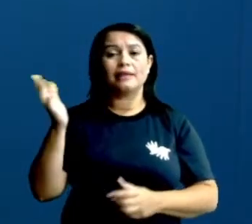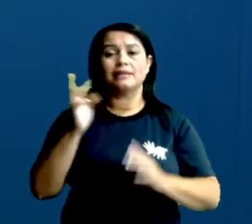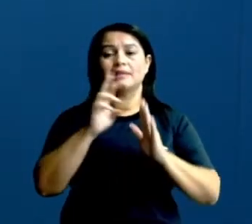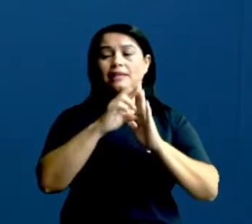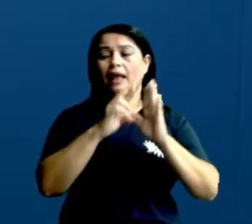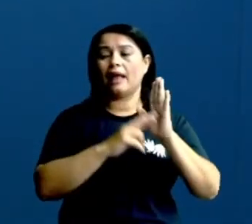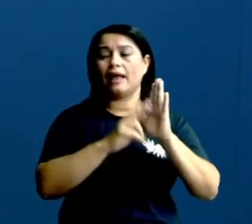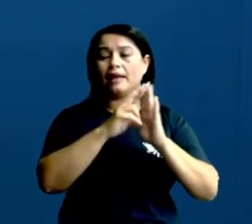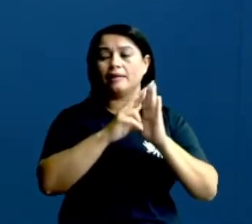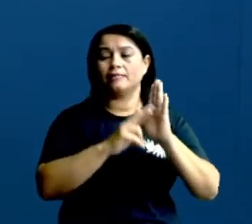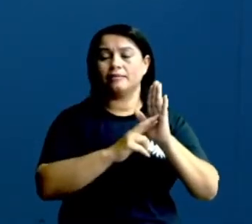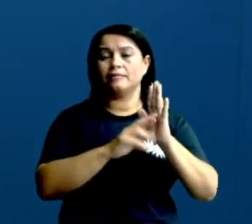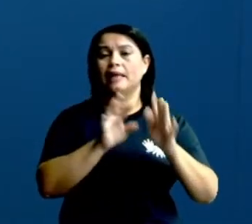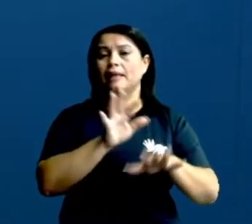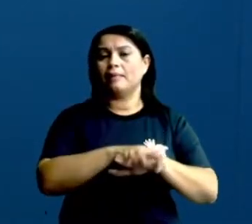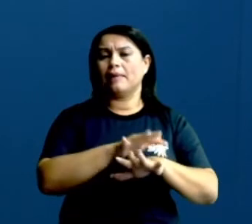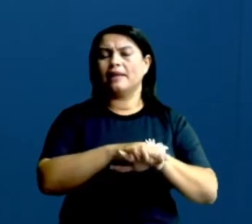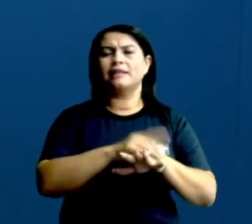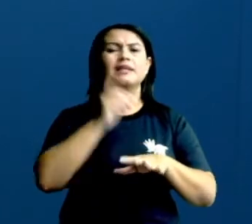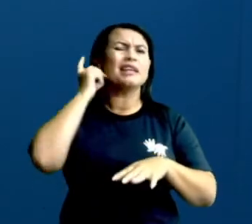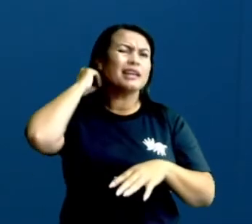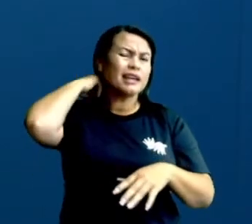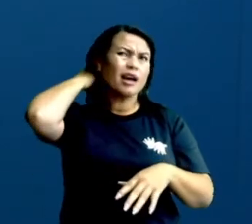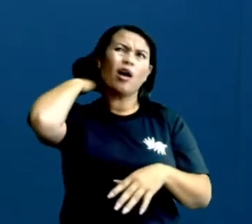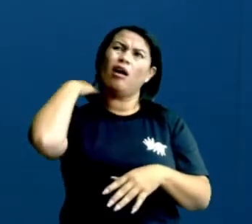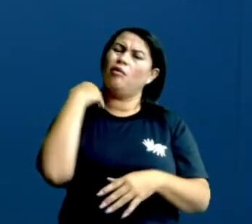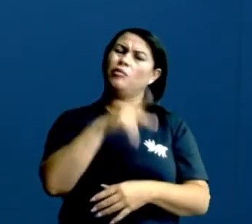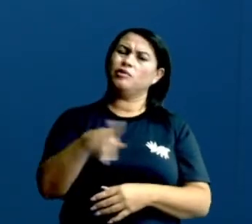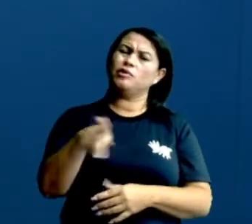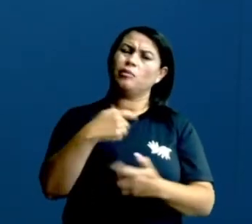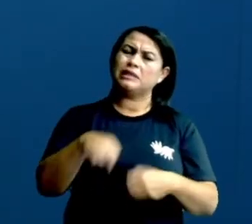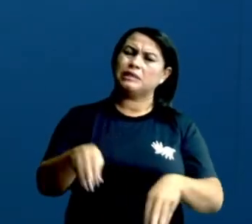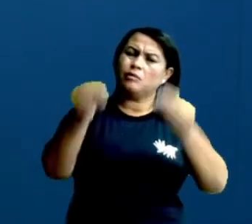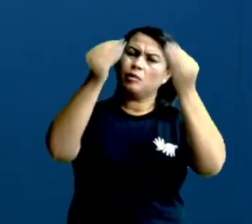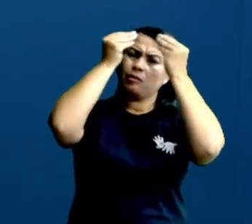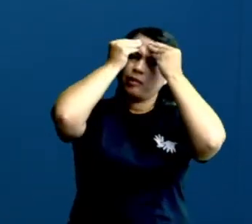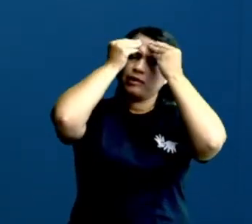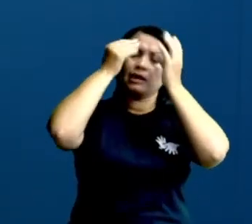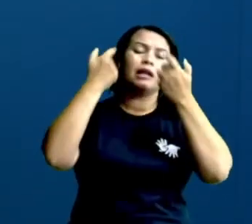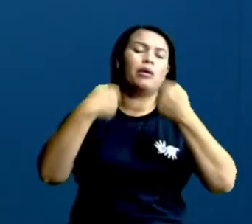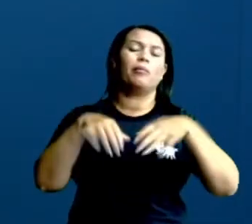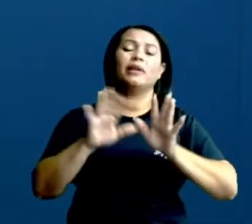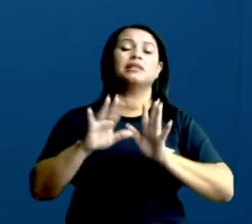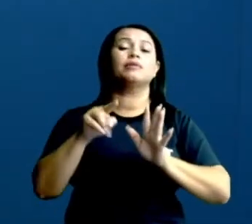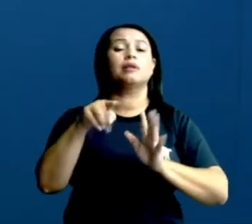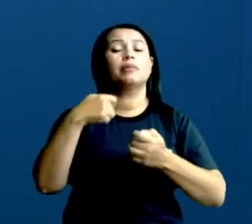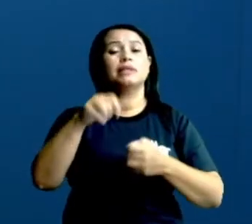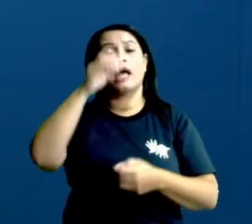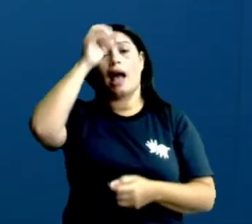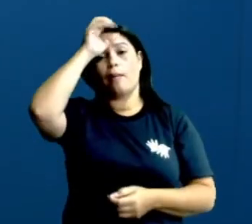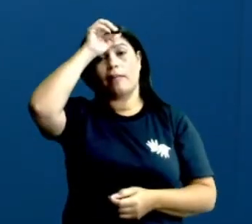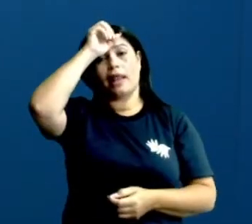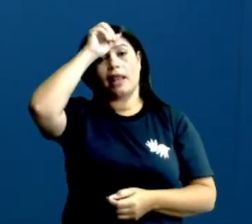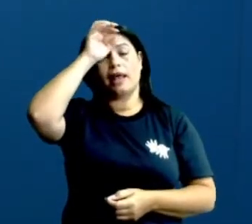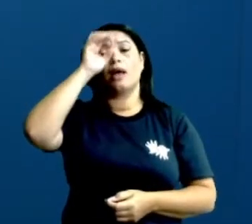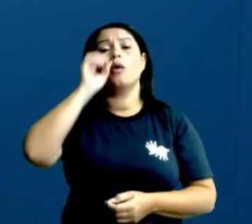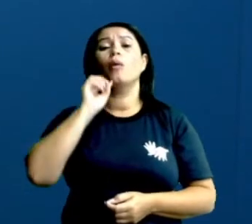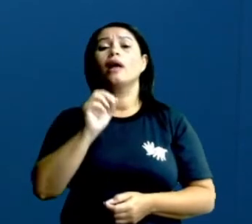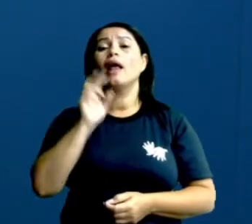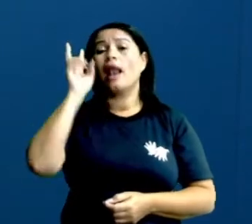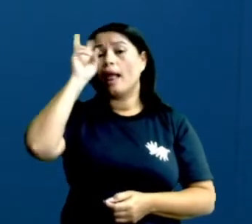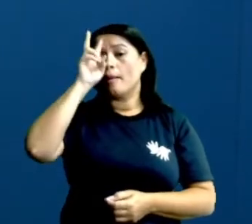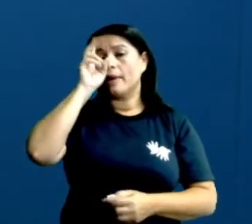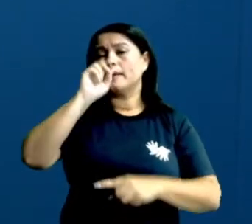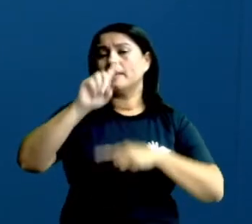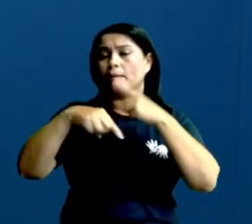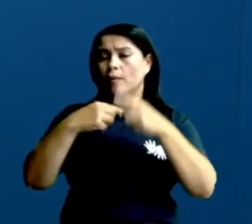matemática. Tá bem? Ô professora, eu tenho que decorar? Não. Você não tem que decorar. Você tem que aprender. Lembrando que quem